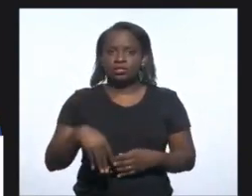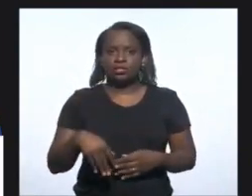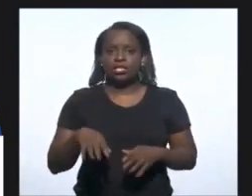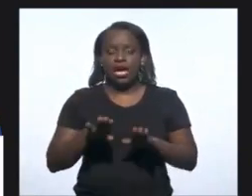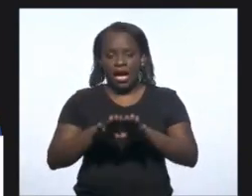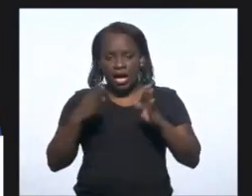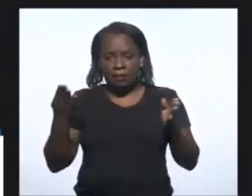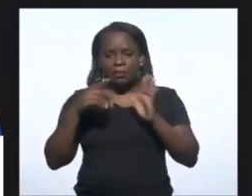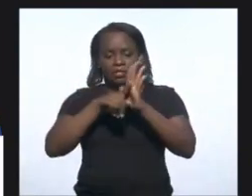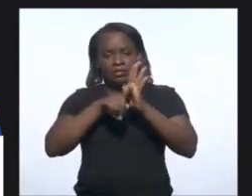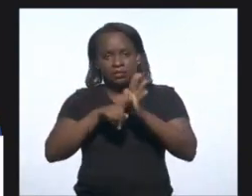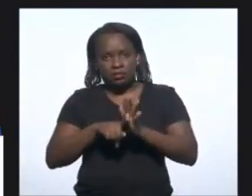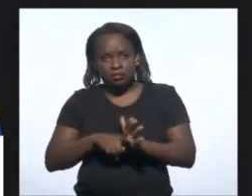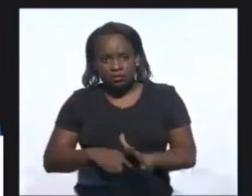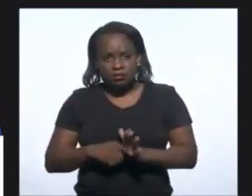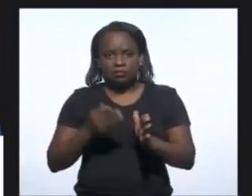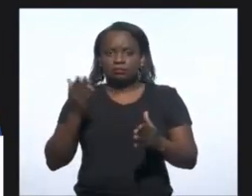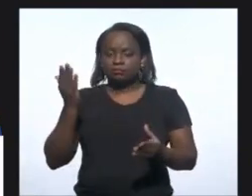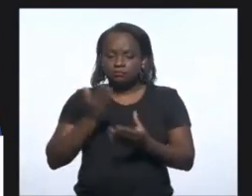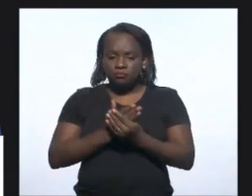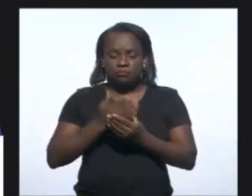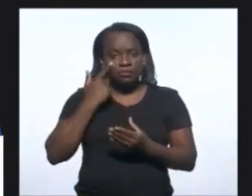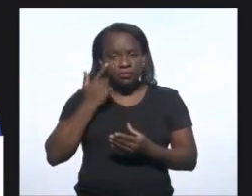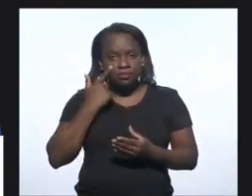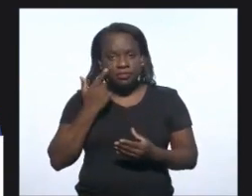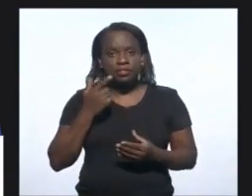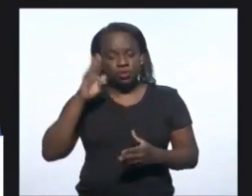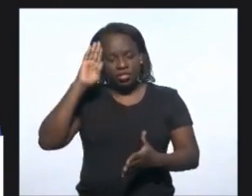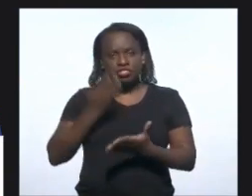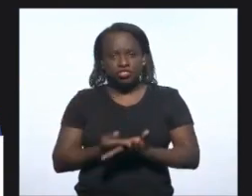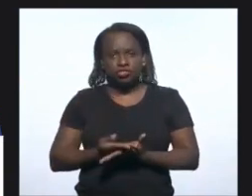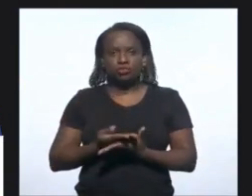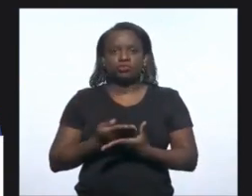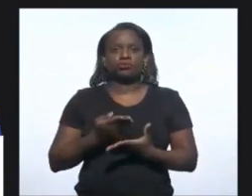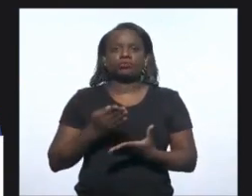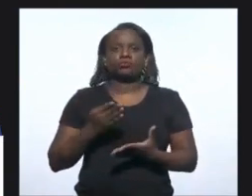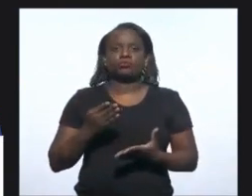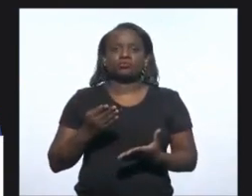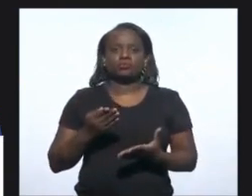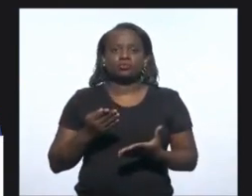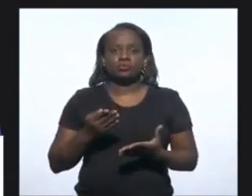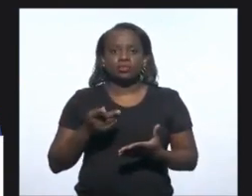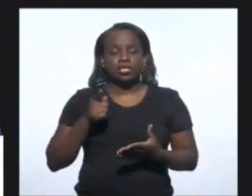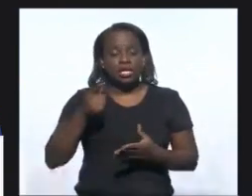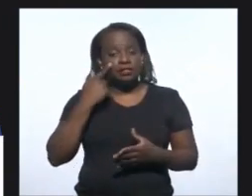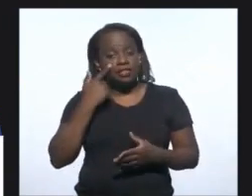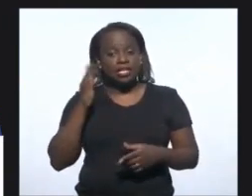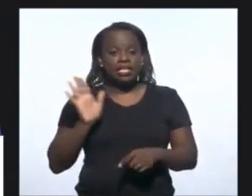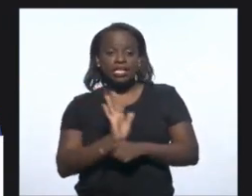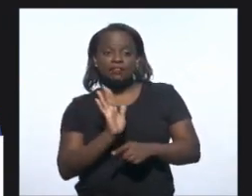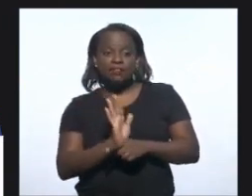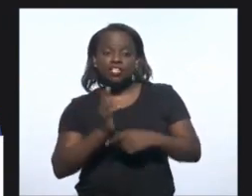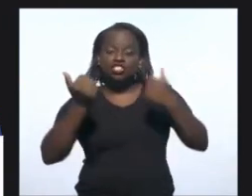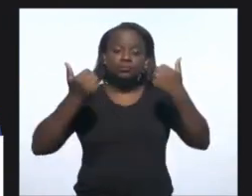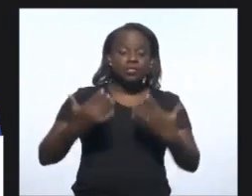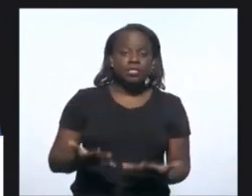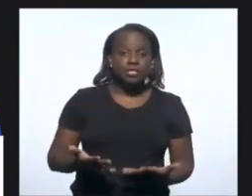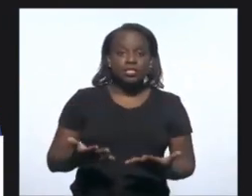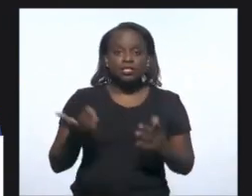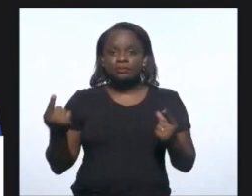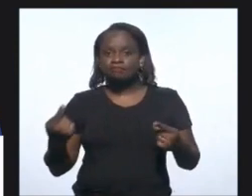pela abertura do processo, acreditando na defesa do governador, no